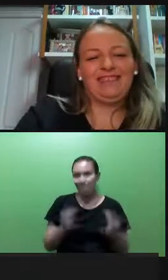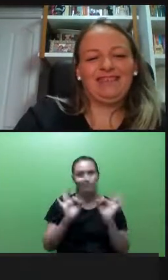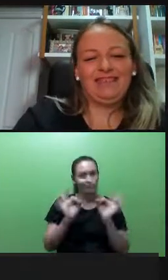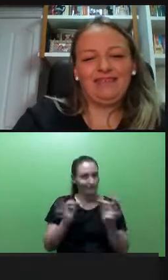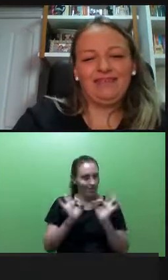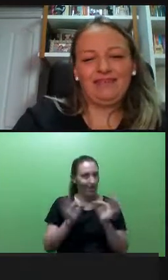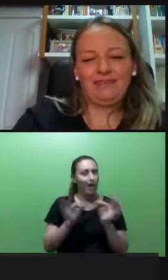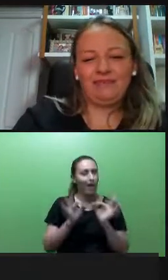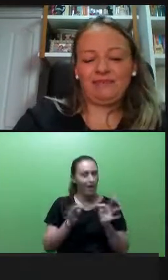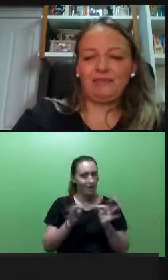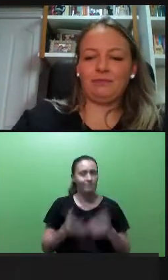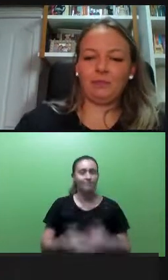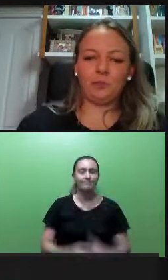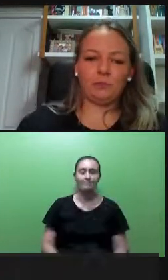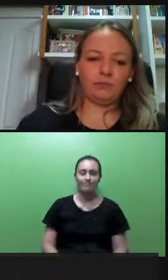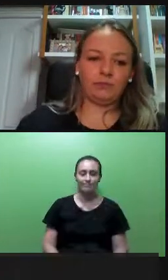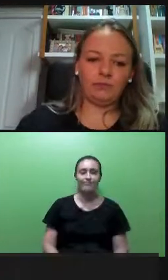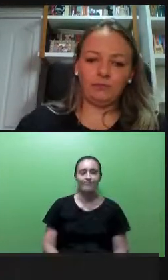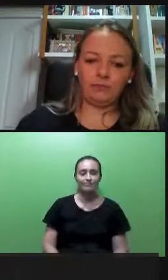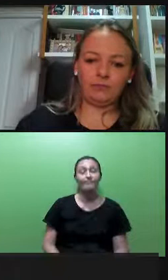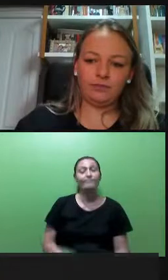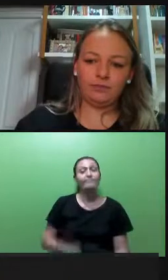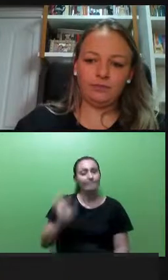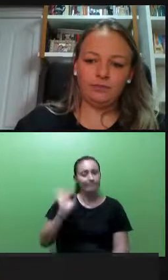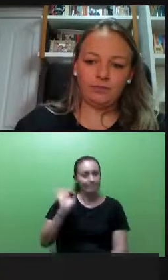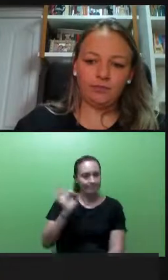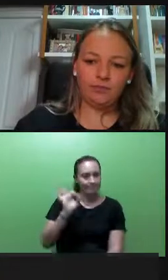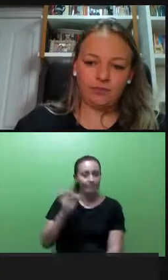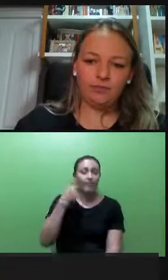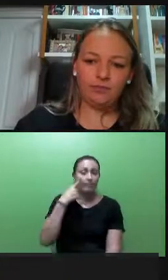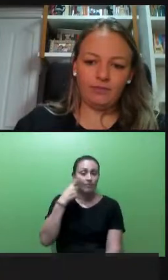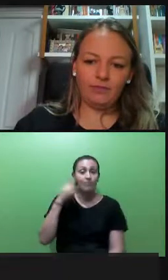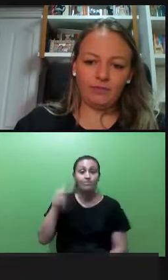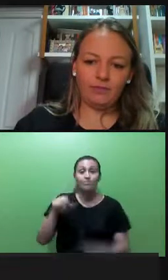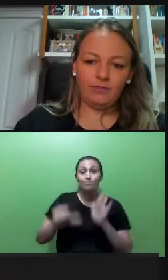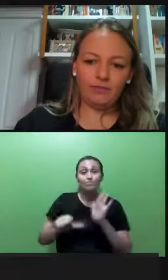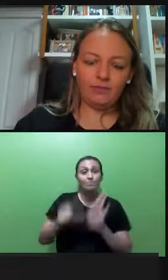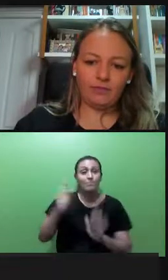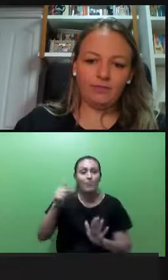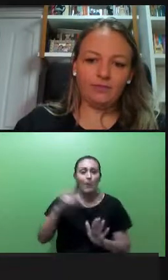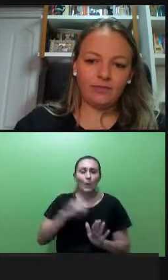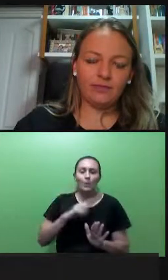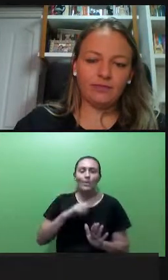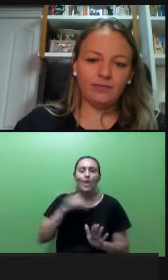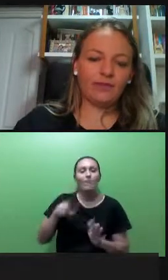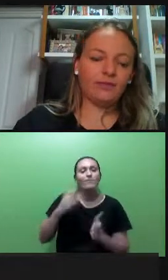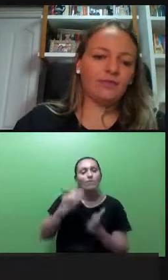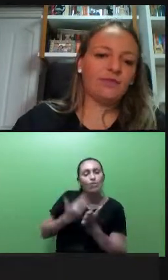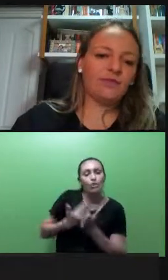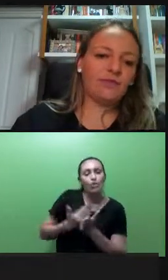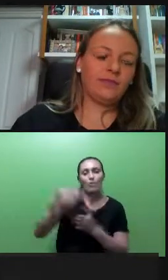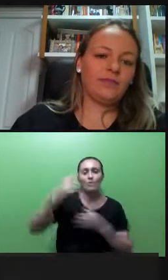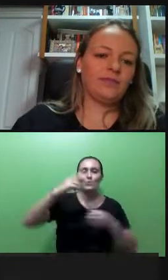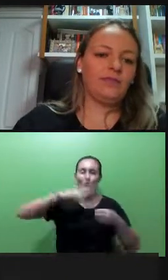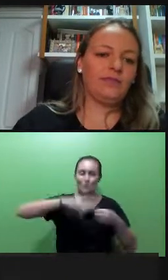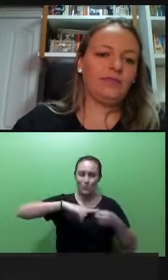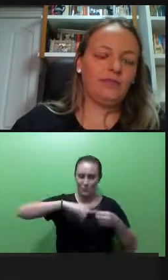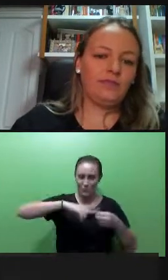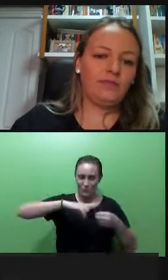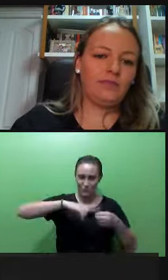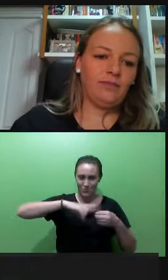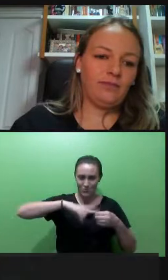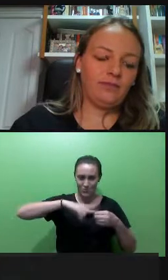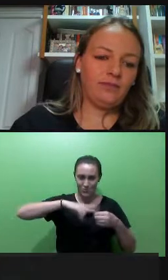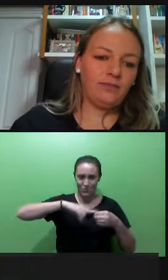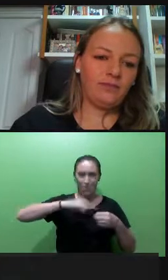Primeiro, a gente tem essas iniciativas que são as iniciativas dos núcleos que, para mim, o que eu visualizo desde